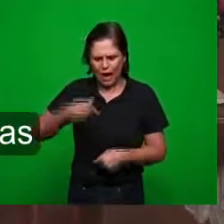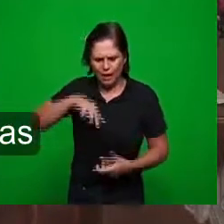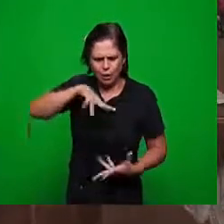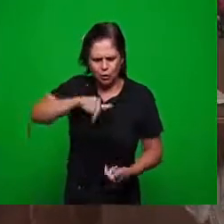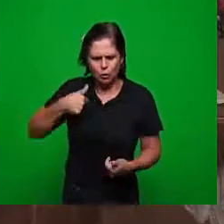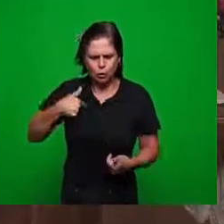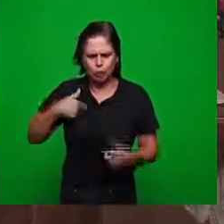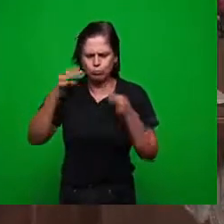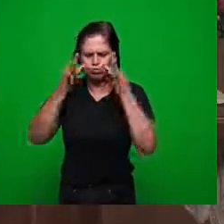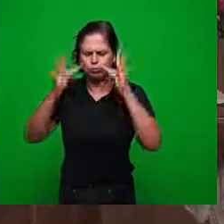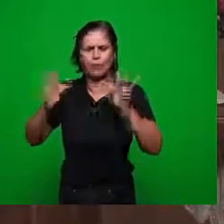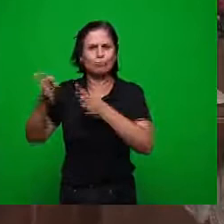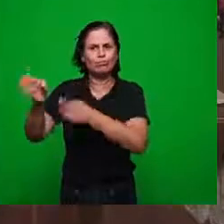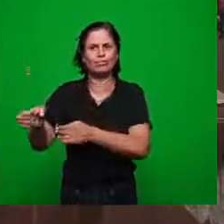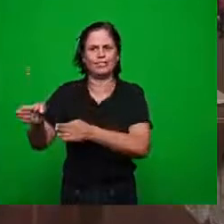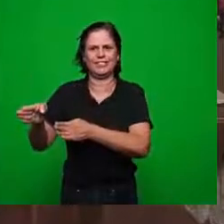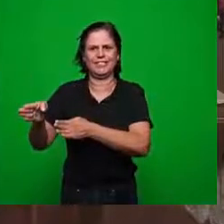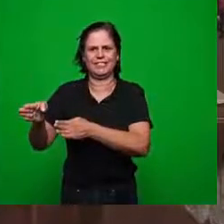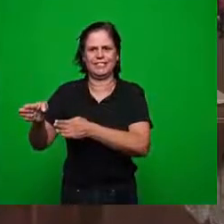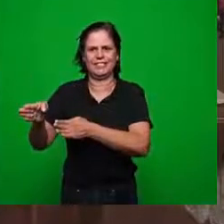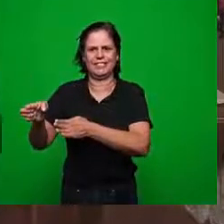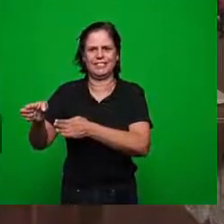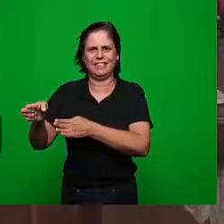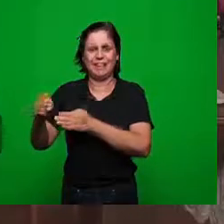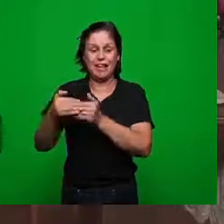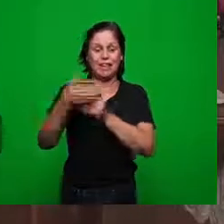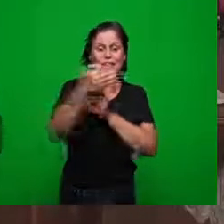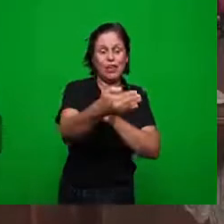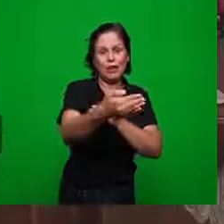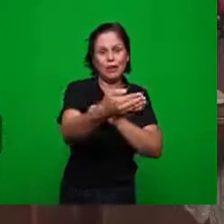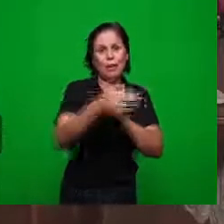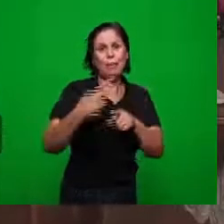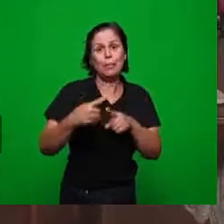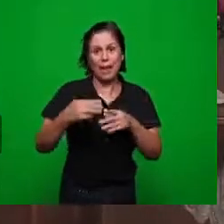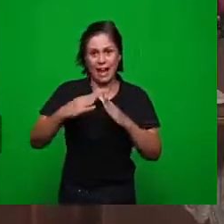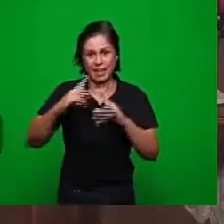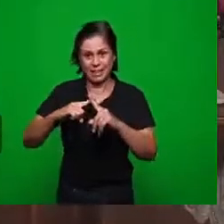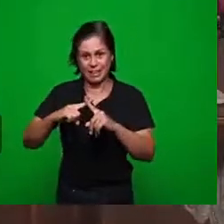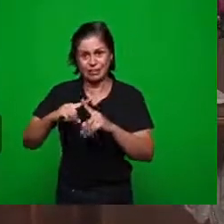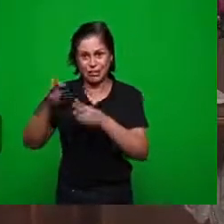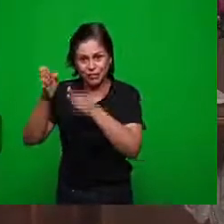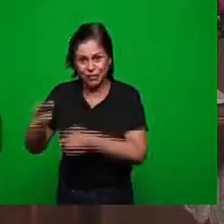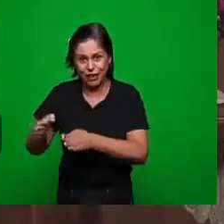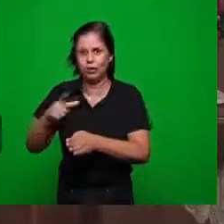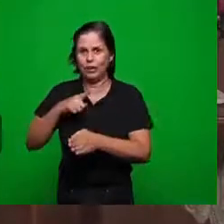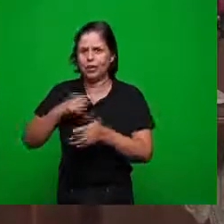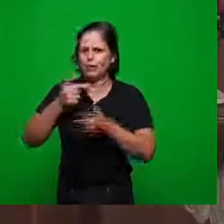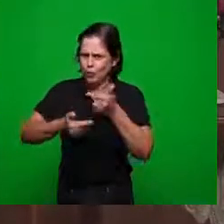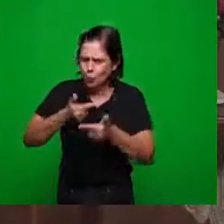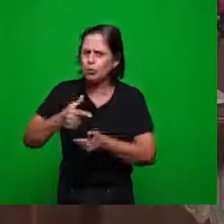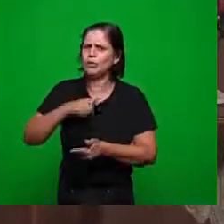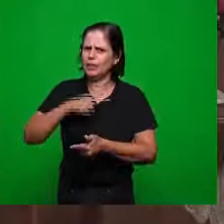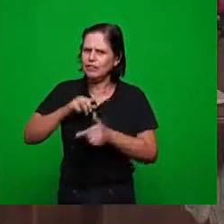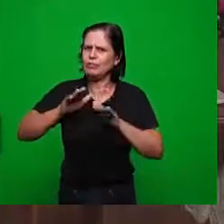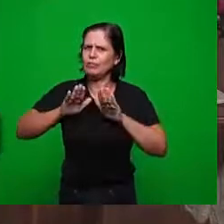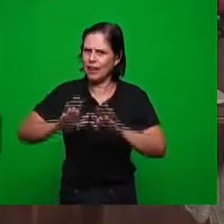qual era a posição dela dos que estavam em volta das lutas que estavam sendo travadas aqui